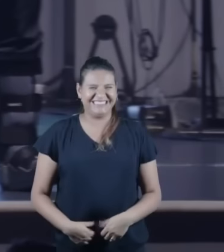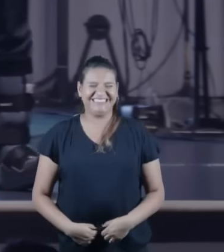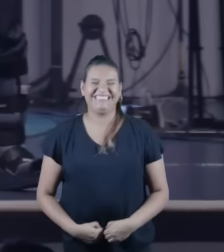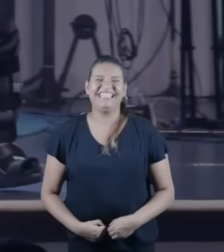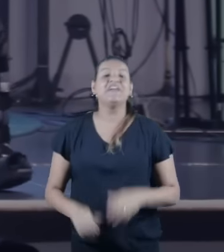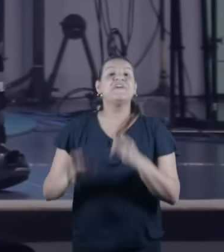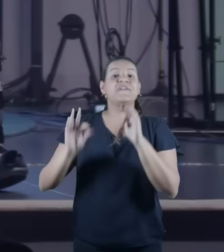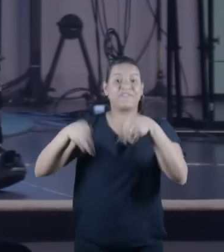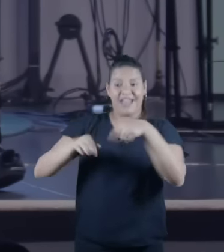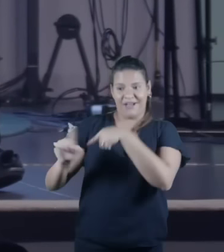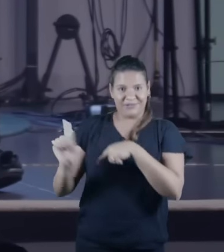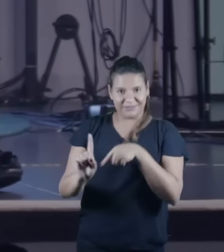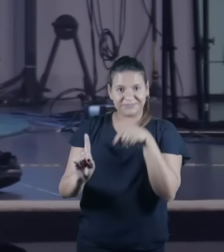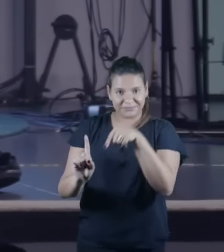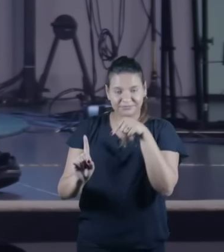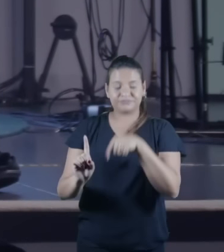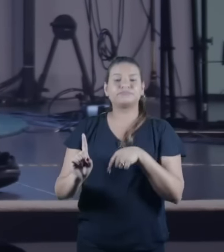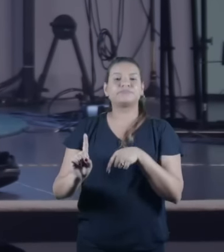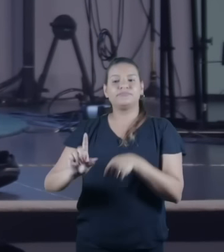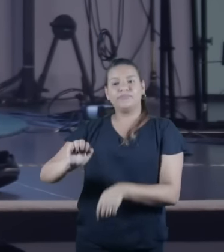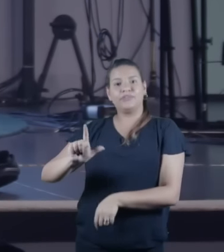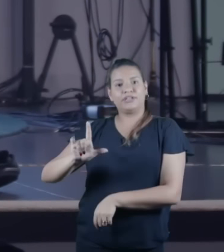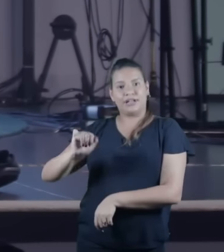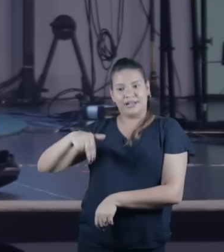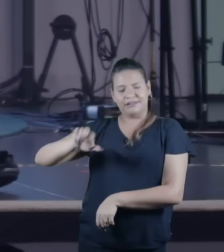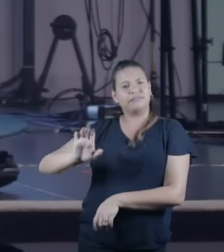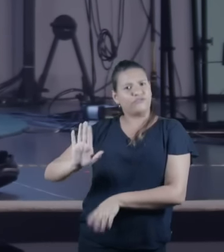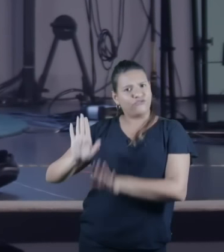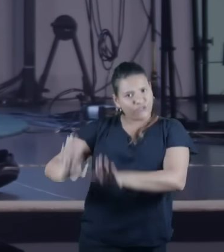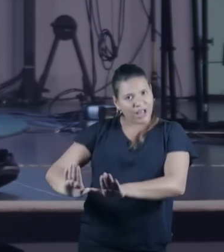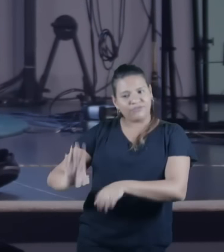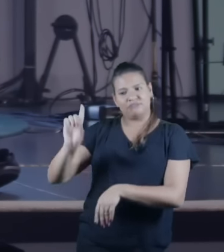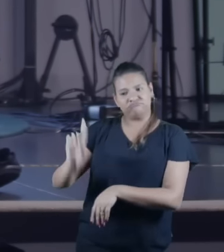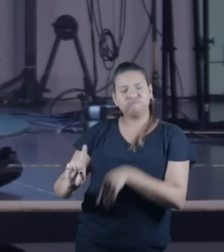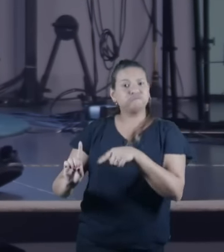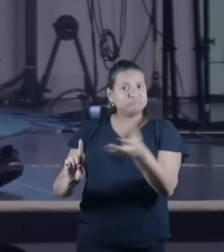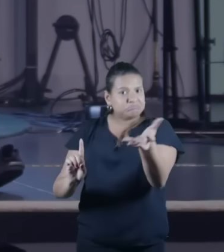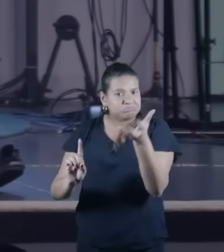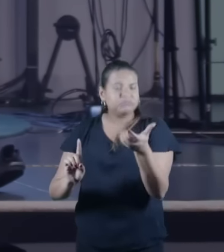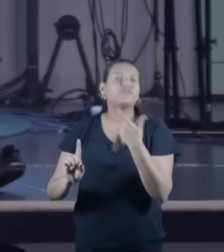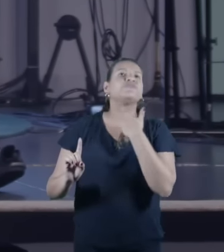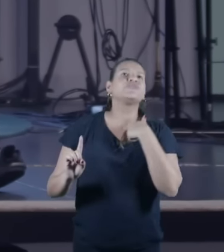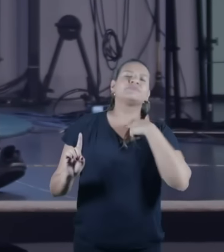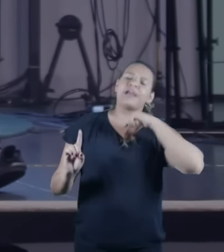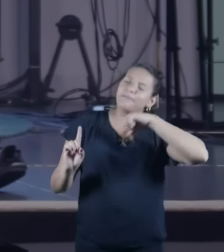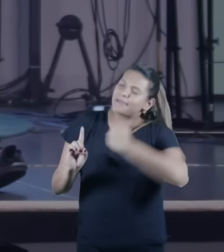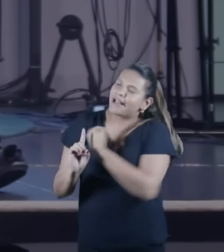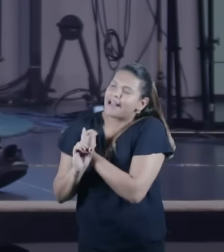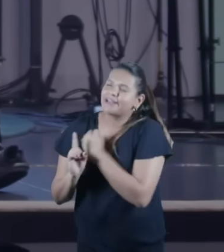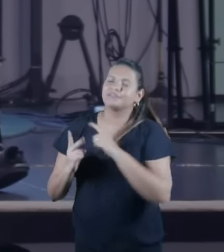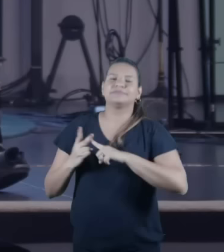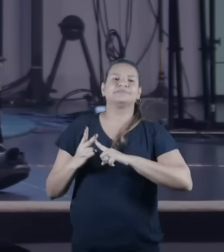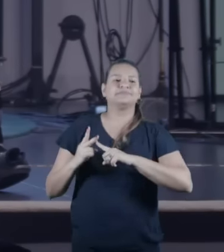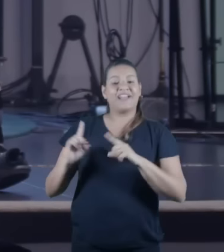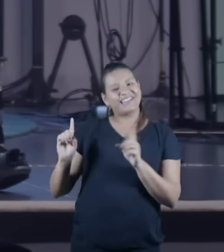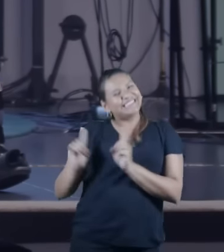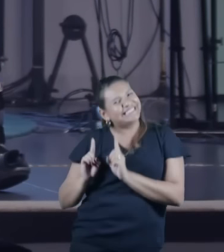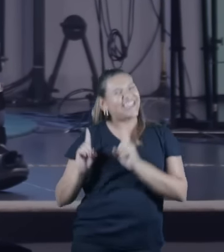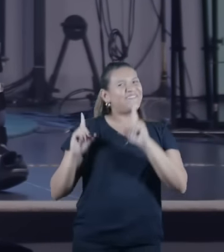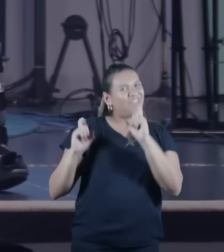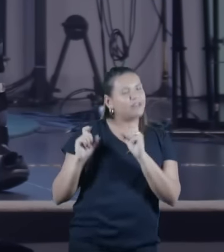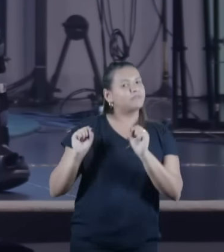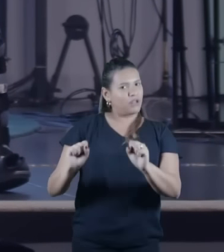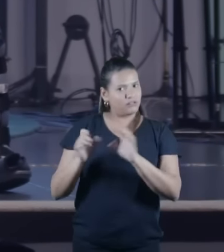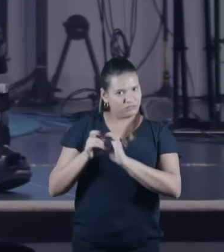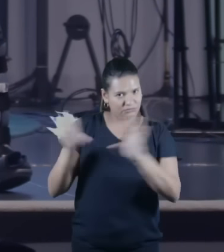a Aline vai estar aqui para dar um abraço em você que quiser, tirar uma fotografia e tudo. Só não vai